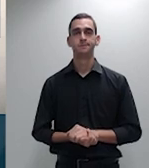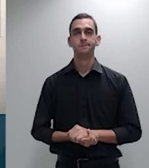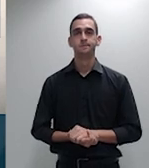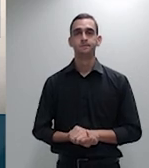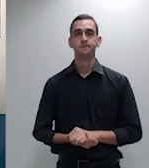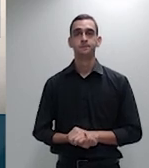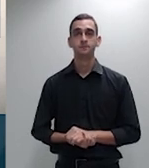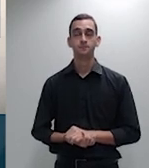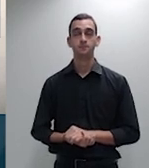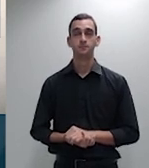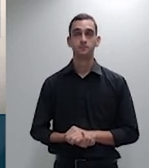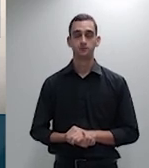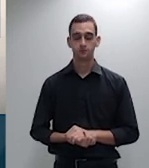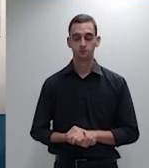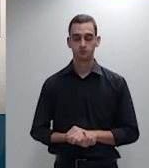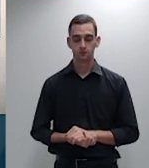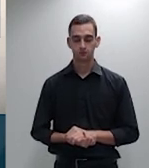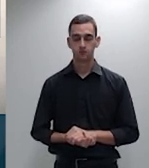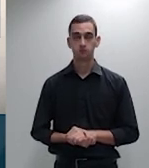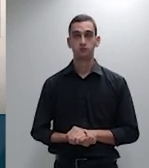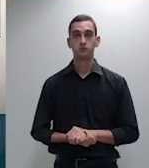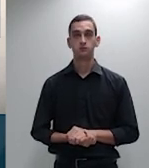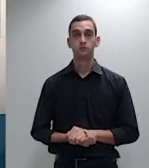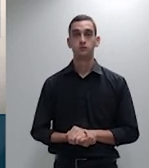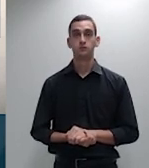ministra Isabel acho que preside né